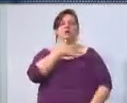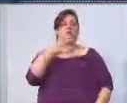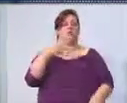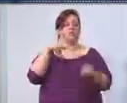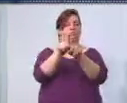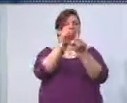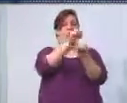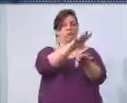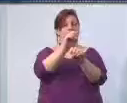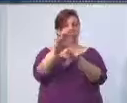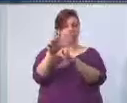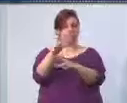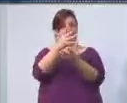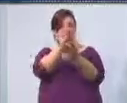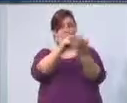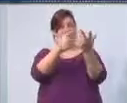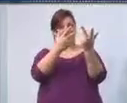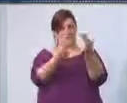que são